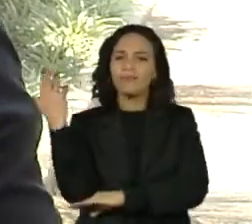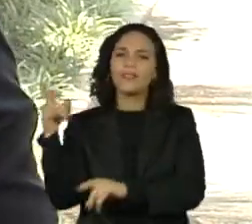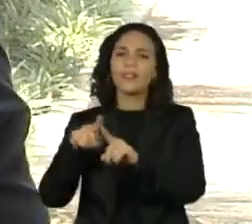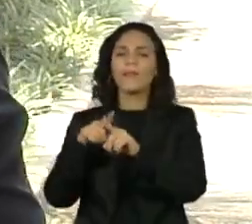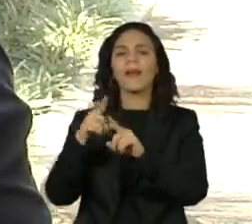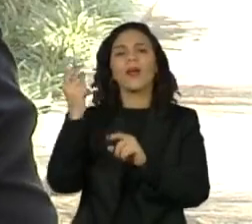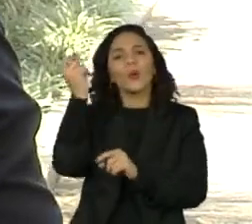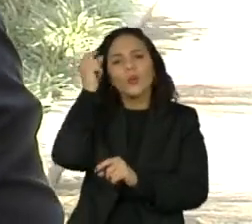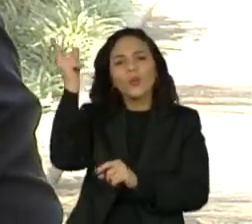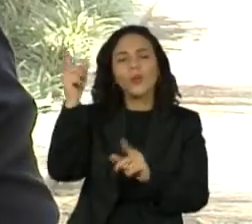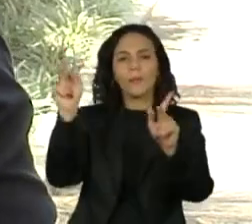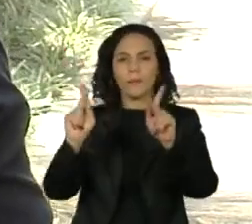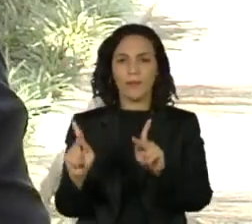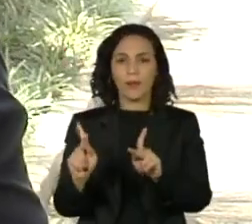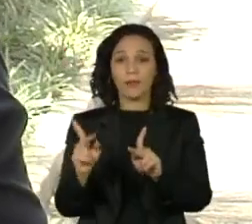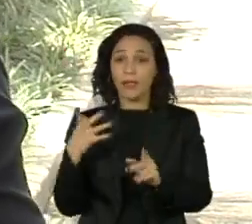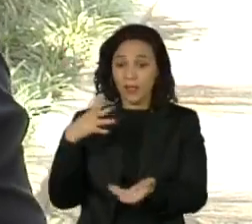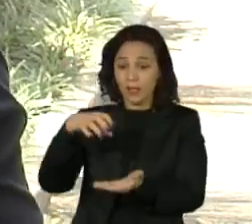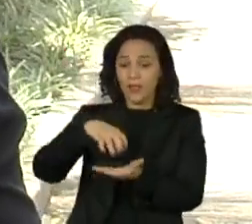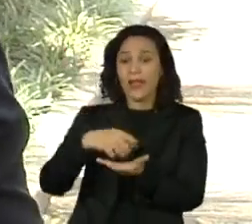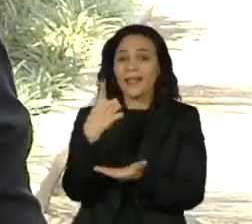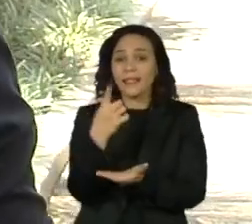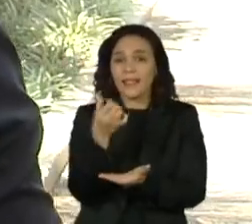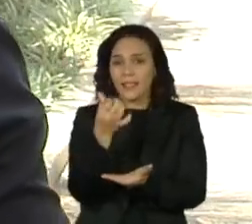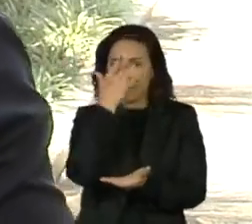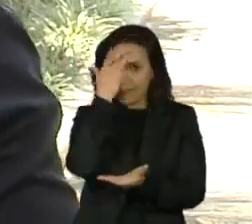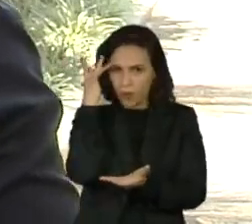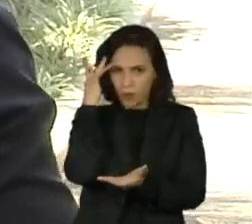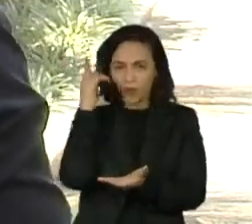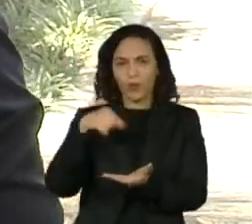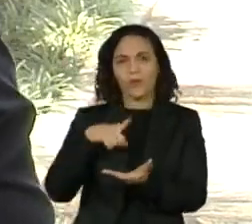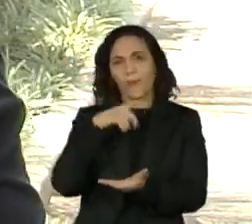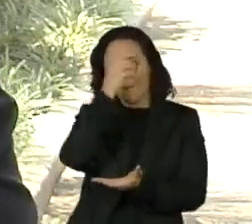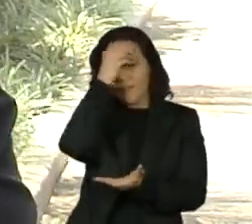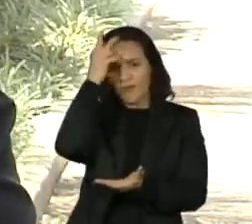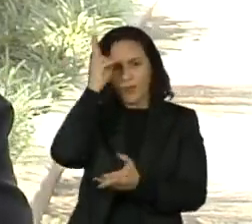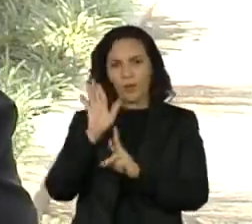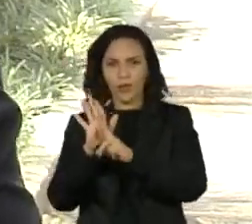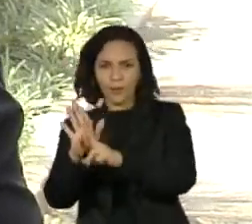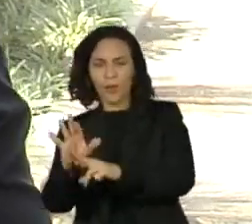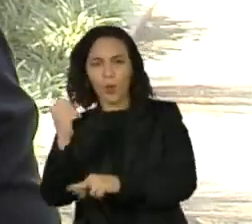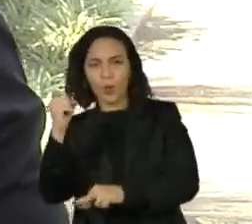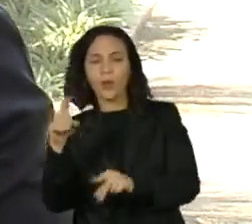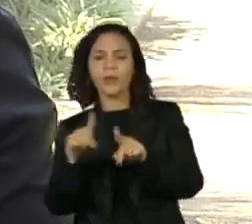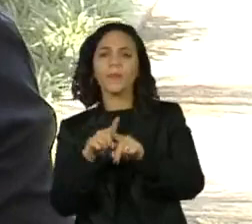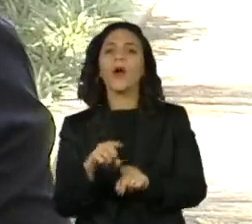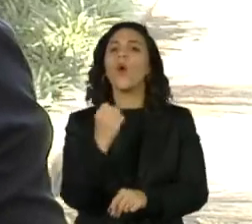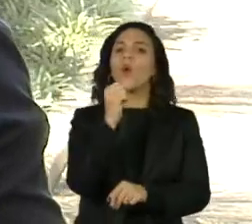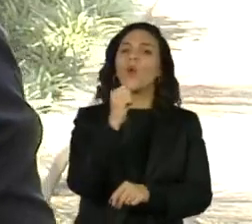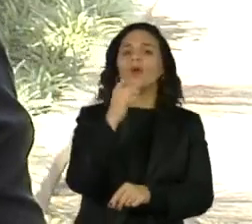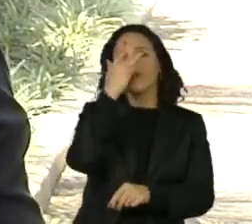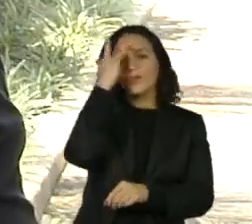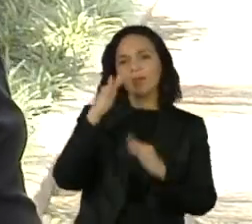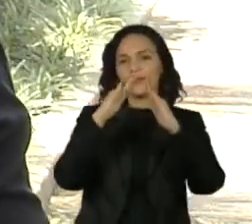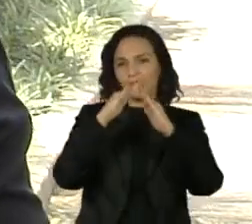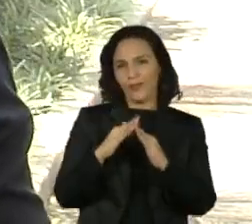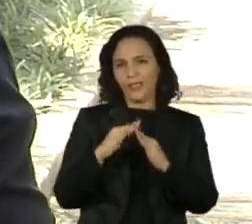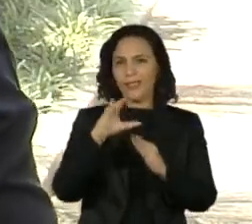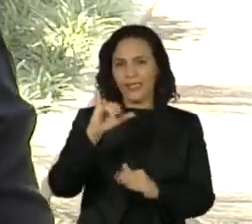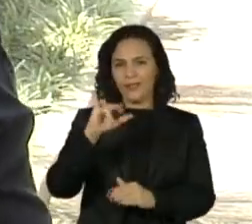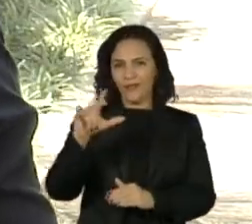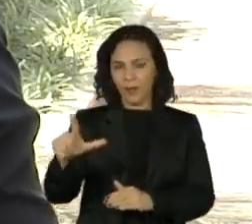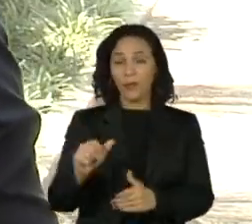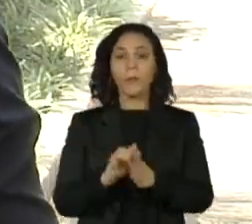Cada conselho é formado por 16 pessoas, 8 representantes da Prefeitura e 8 da Sociedade Civil. Mas o trabalho dos Cades